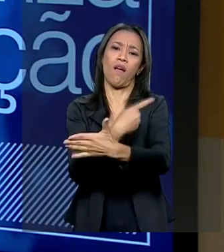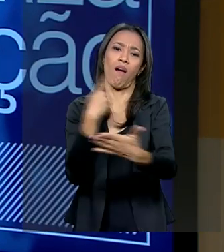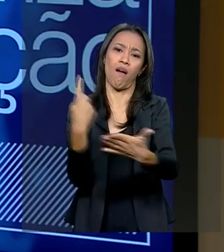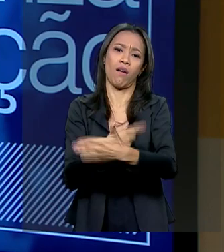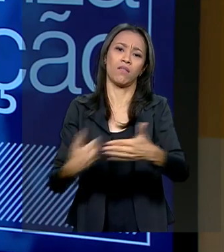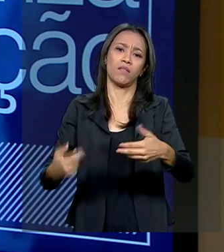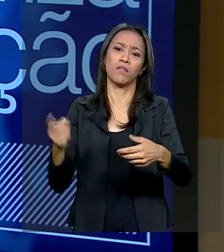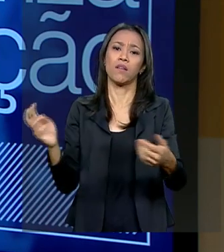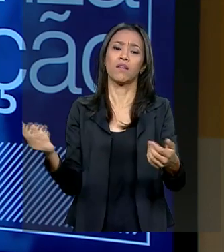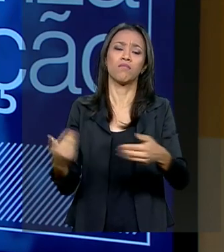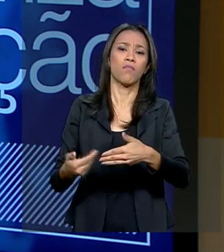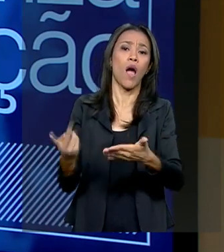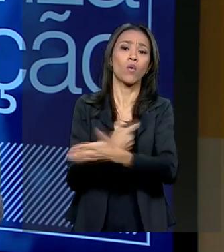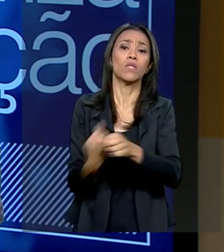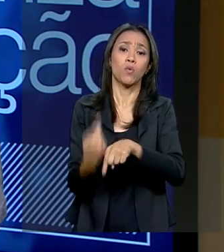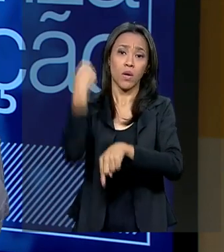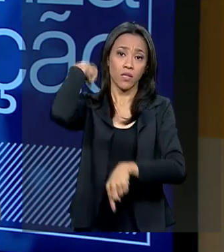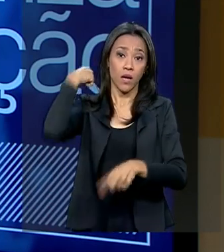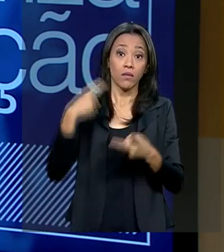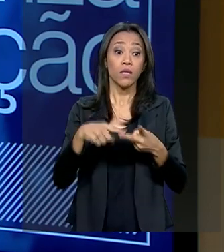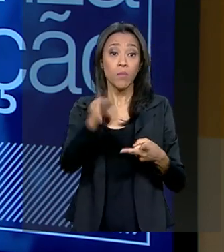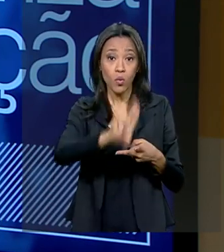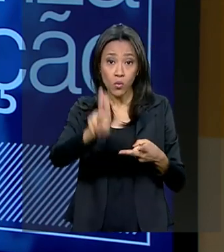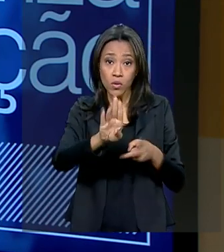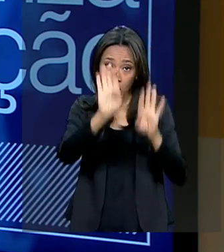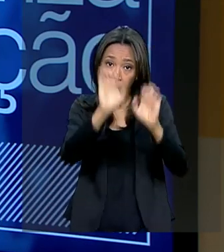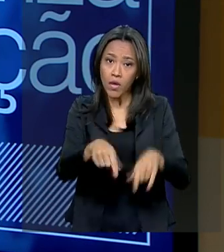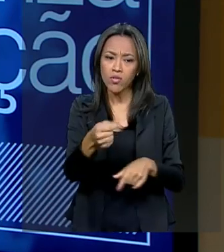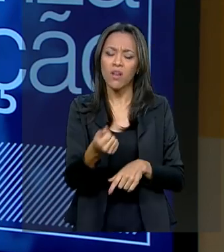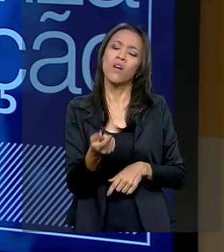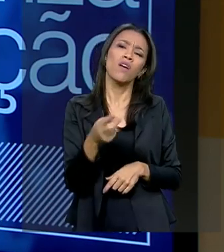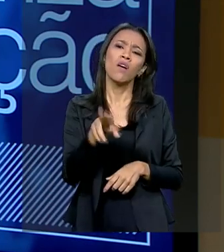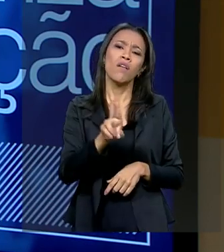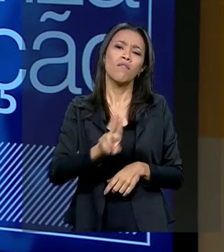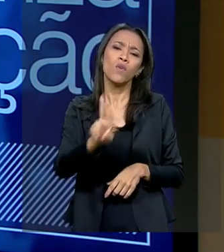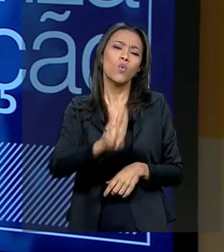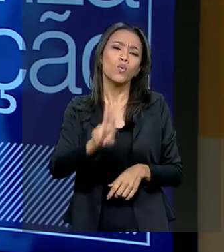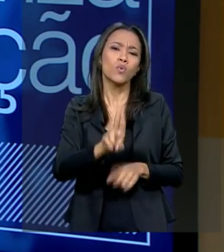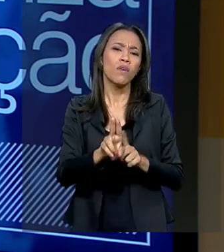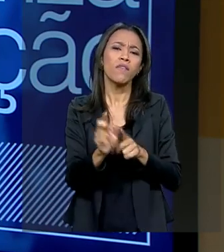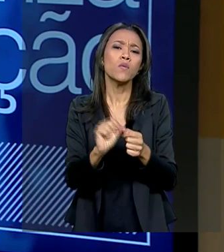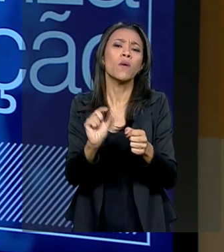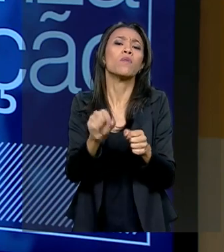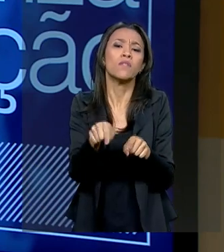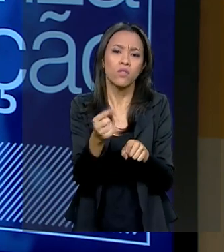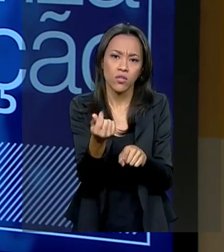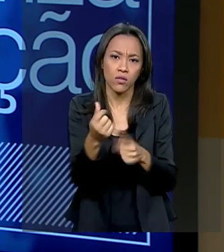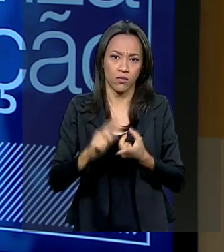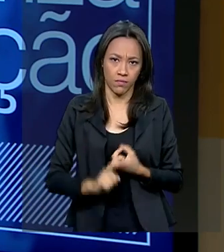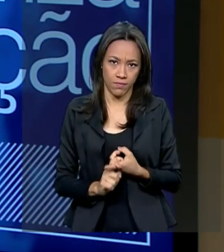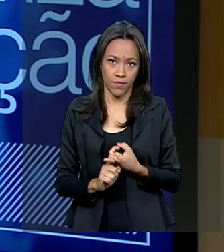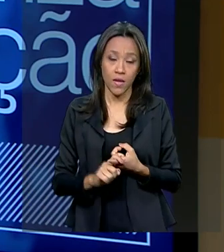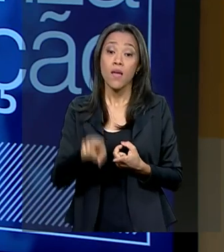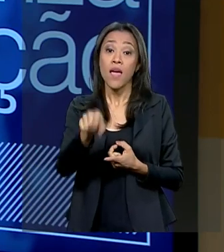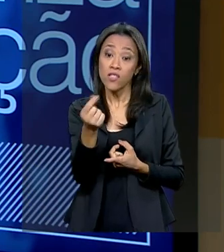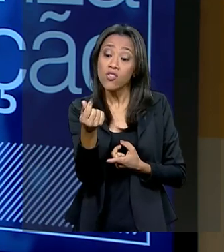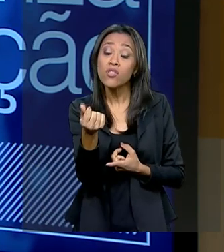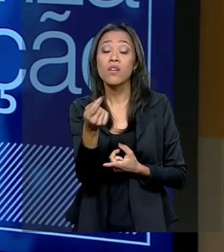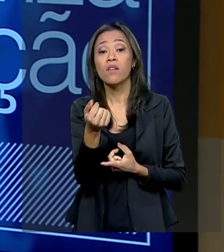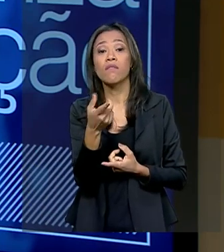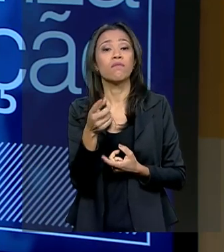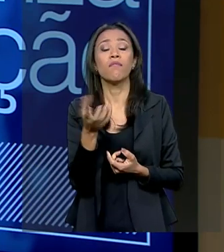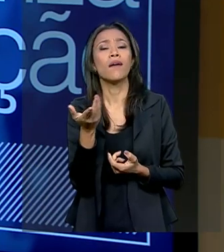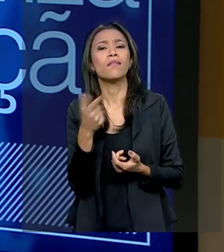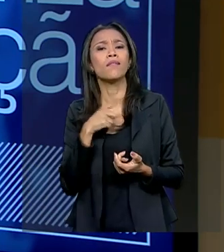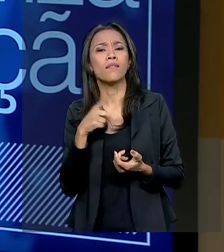eficiência. Joga mais dinheiro aqui para quê? O que você vai fazer com isso? O você vai entregar de volta para a sociedade esse dinheiro suado que você está